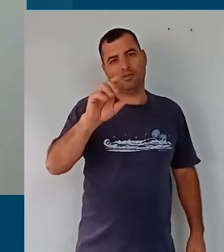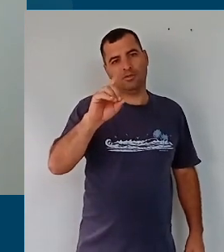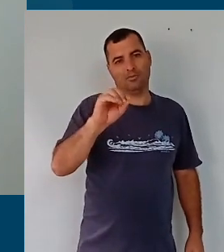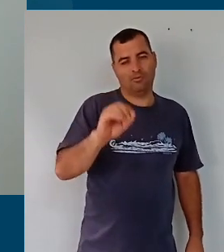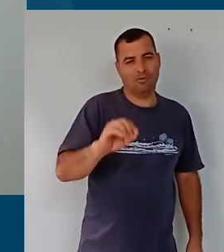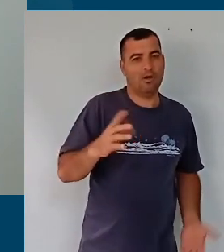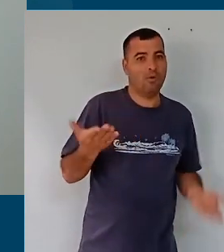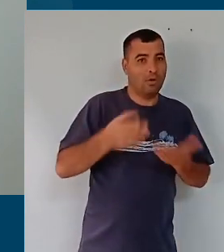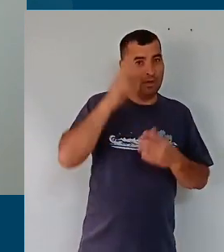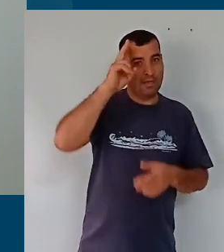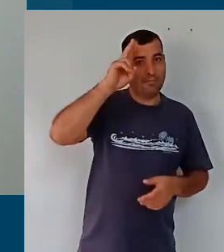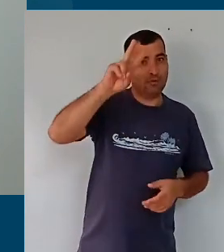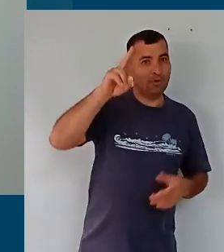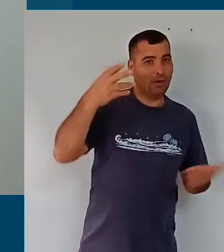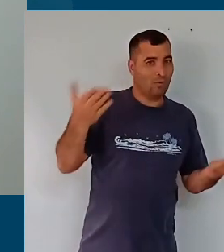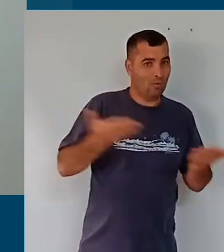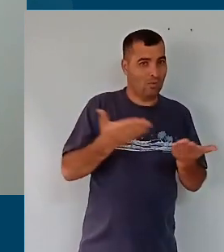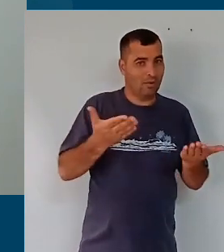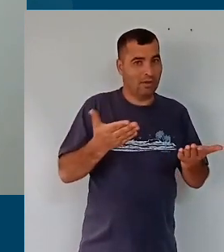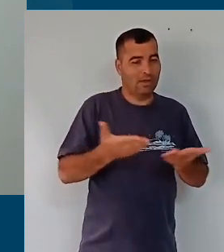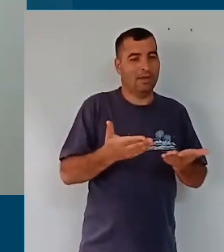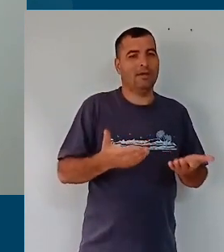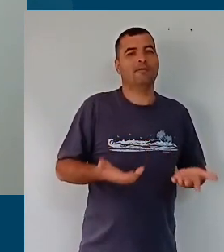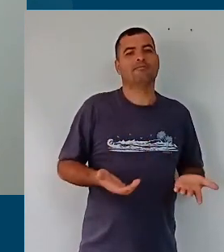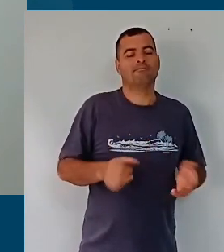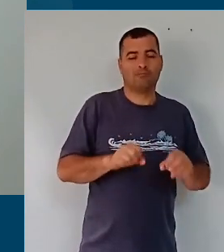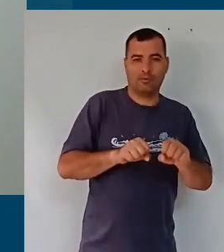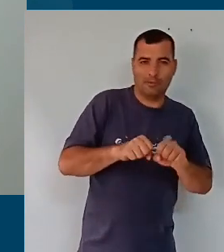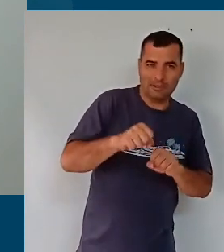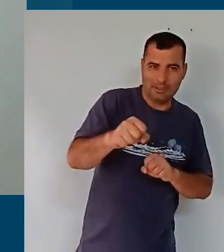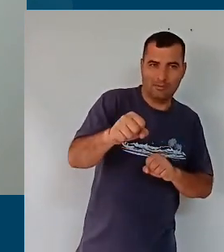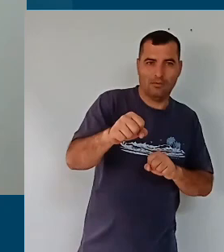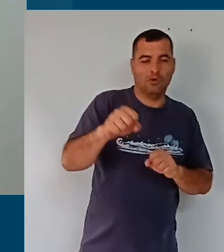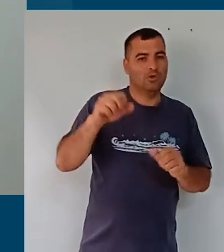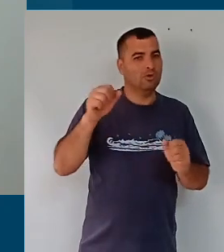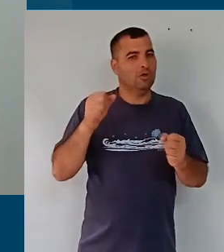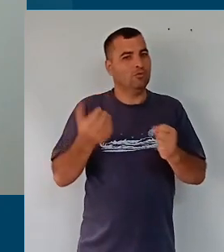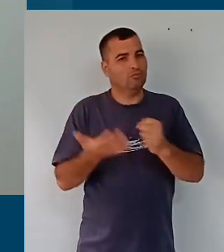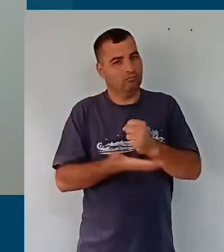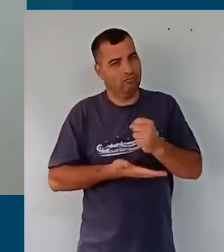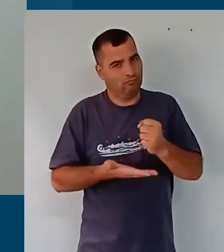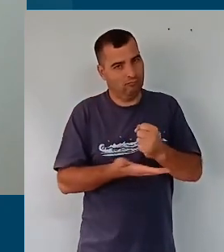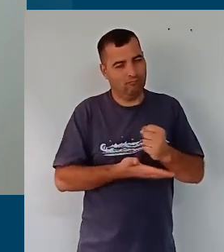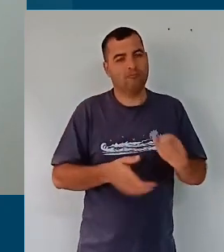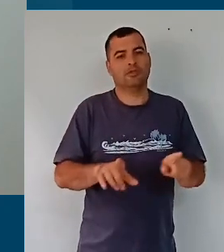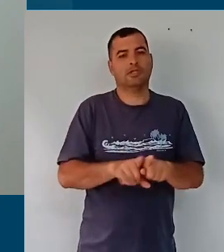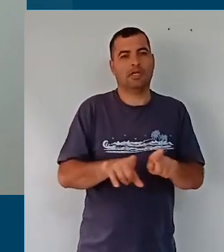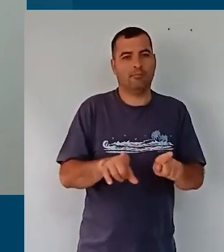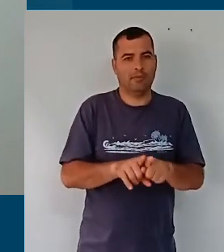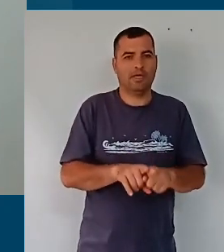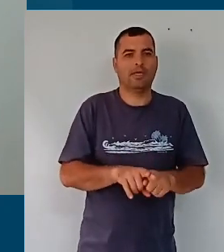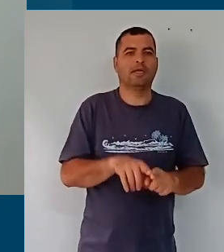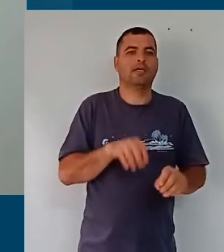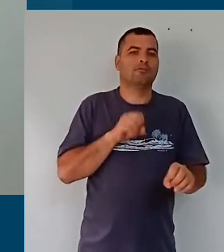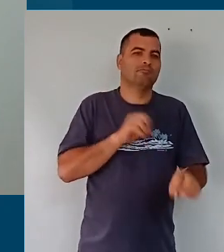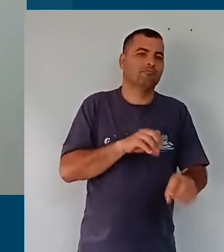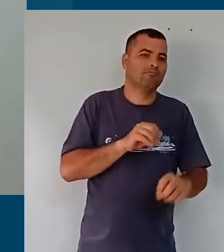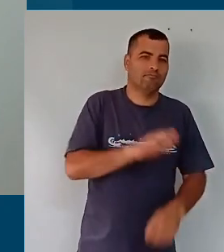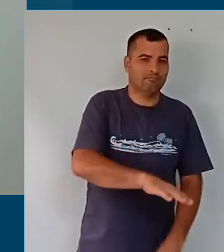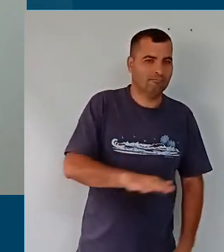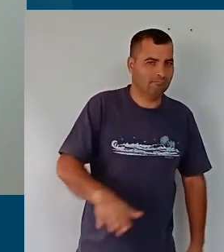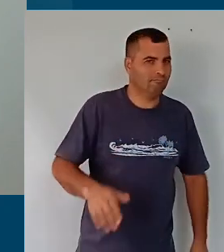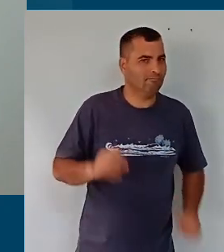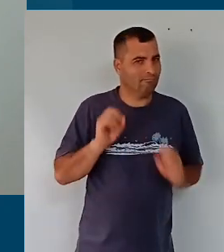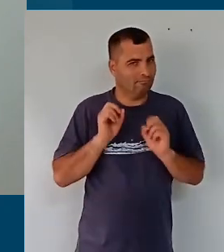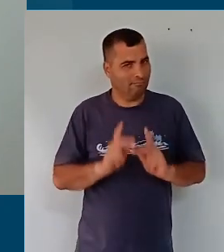Lembrando que hoje essa sessão formativa é tanto para a educação infantil quanto para o ensino fundamental.